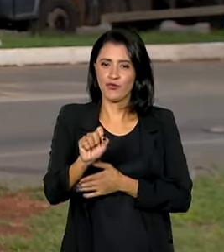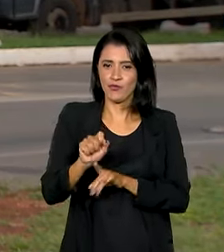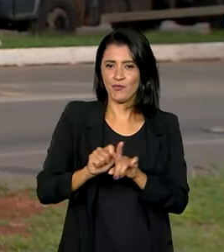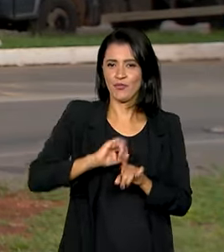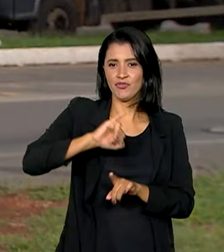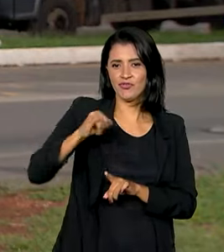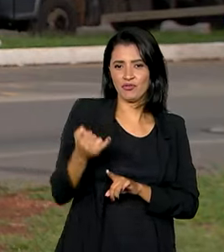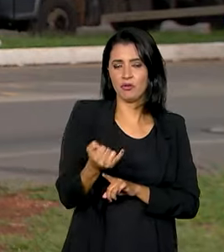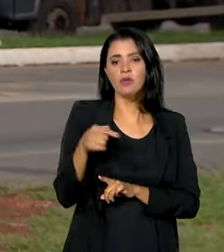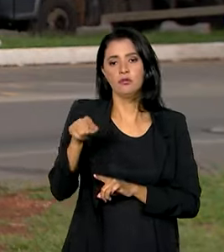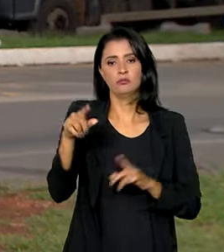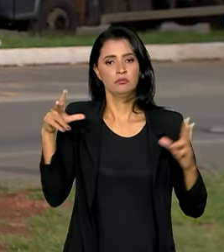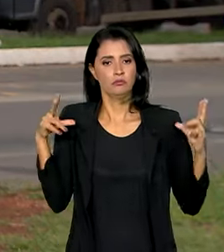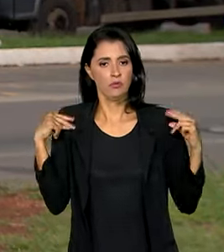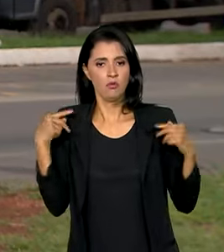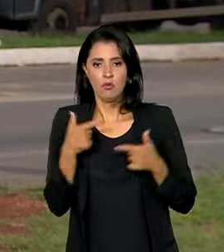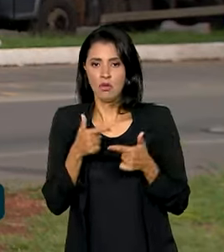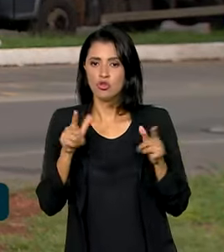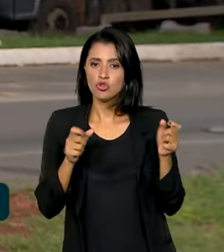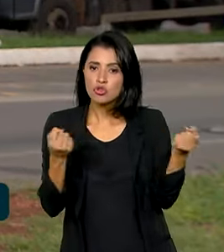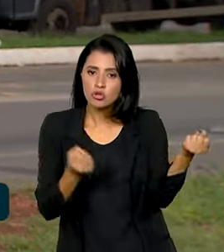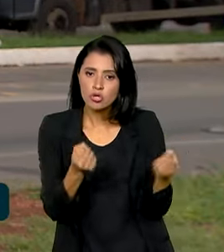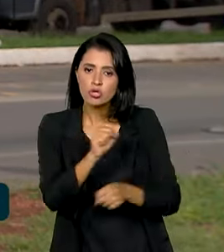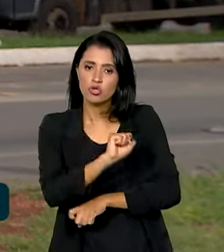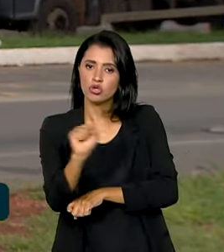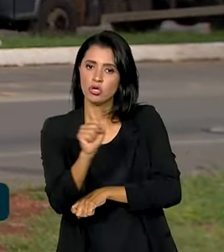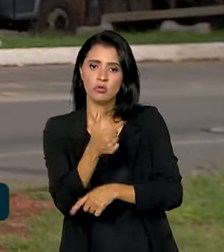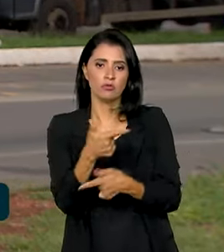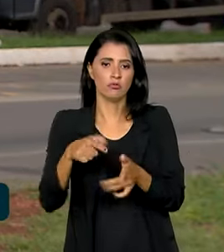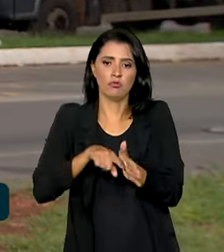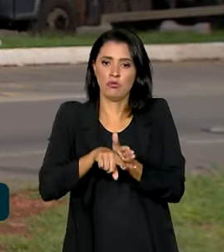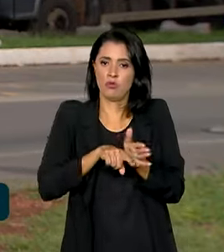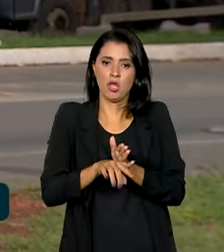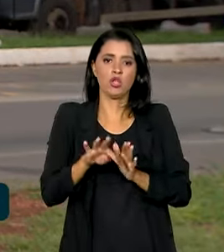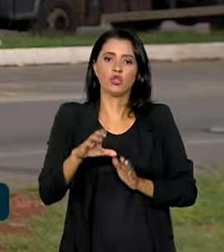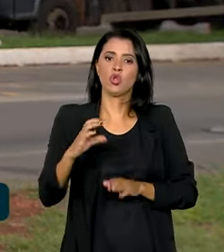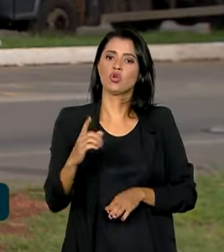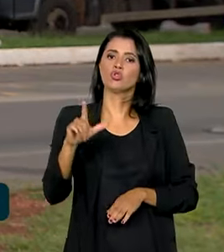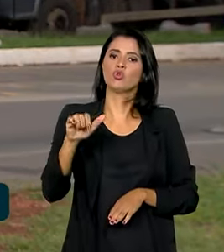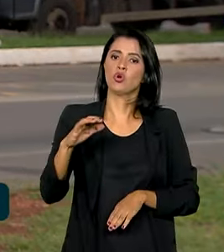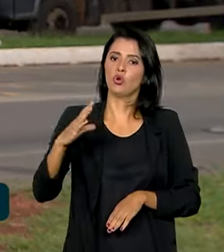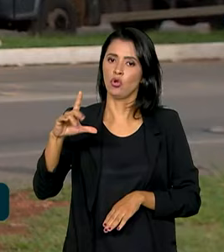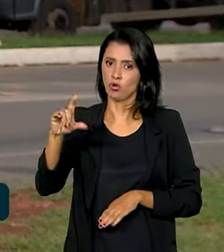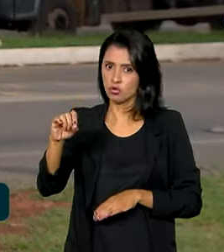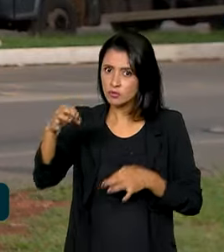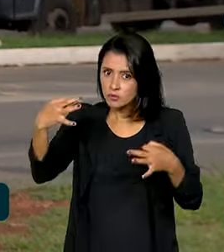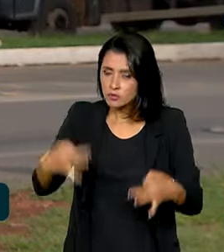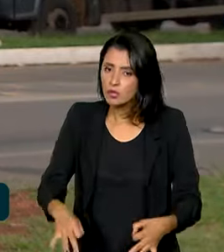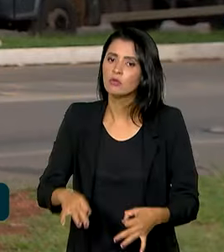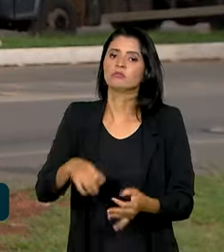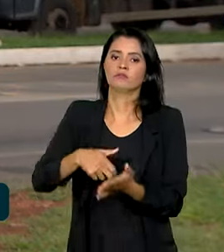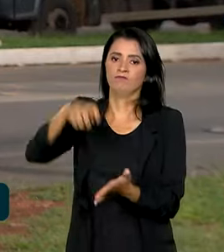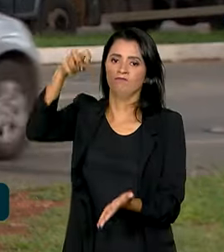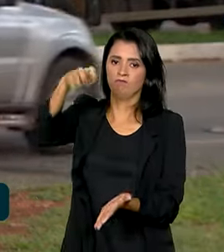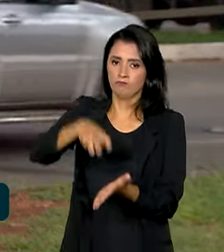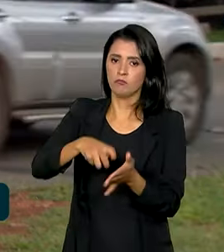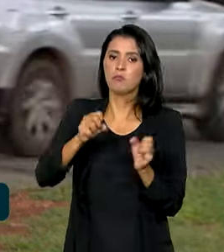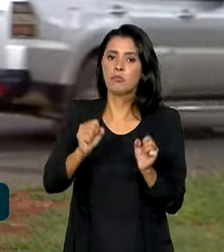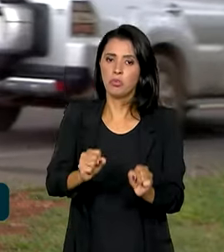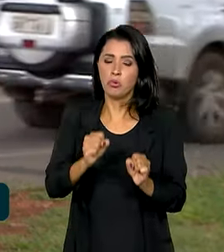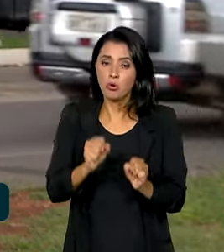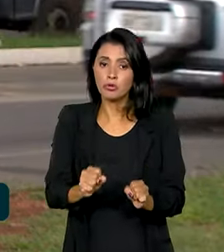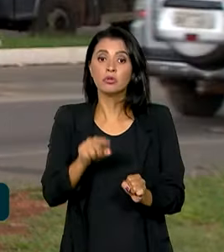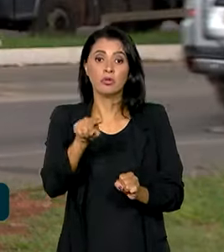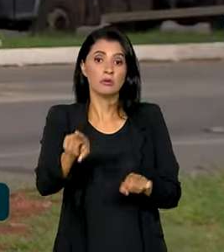janeiro, os motoristas que estiverem dirigindo sem o exame toxicológico em dia, poderão ser penalizados. A